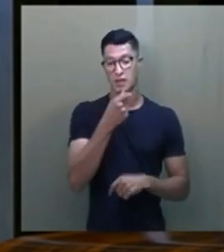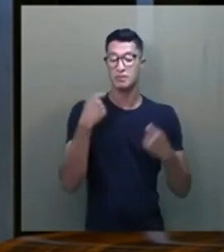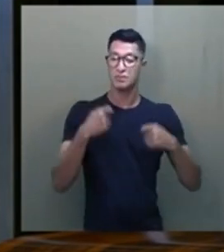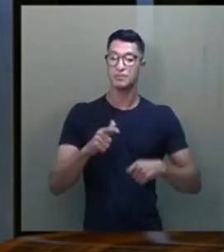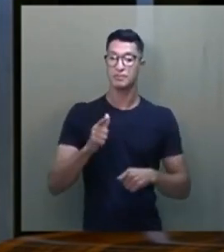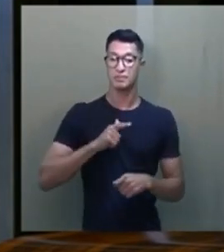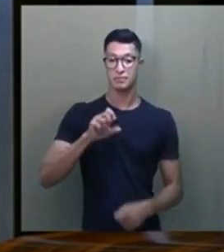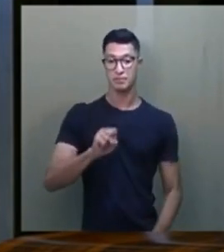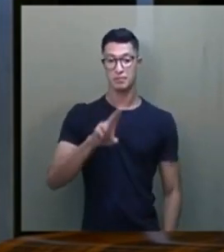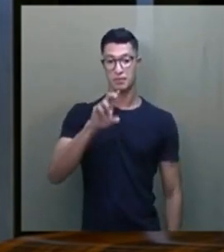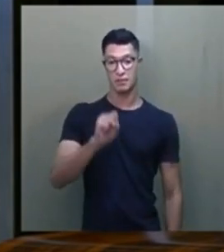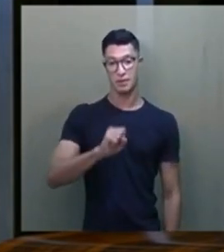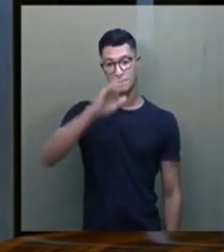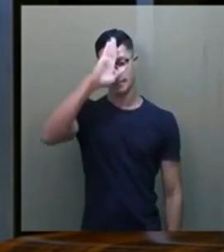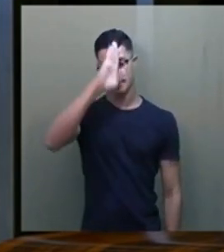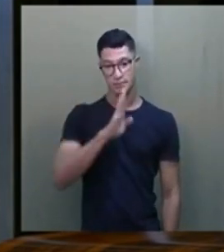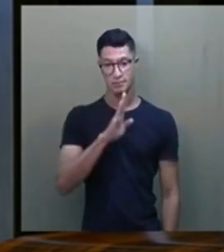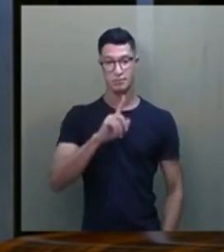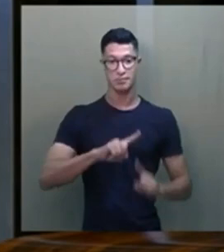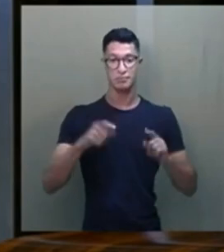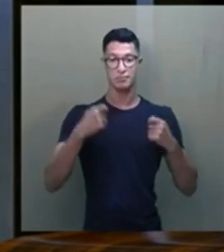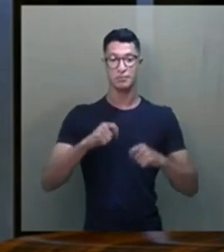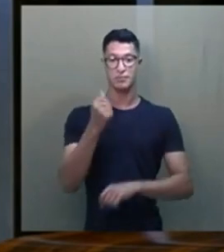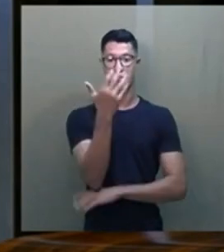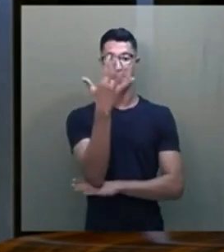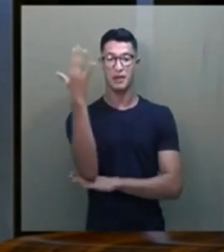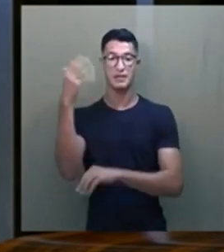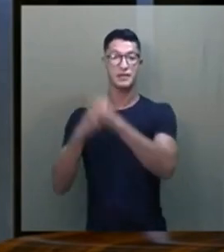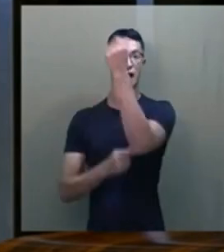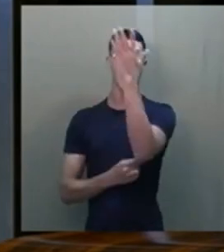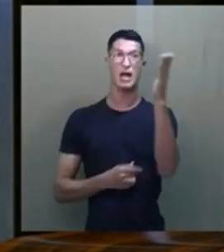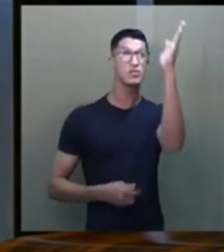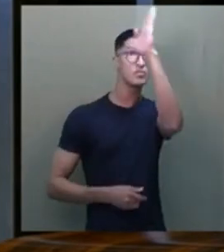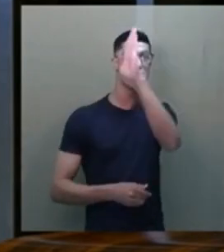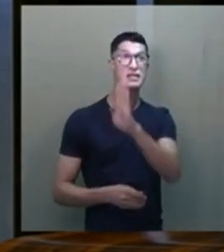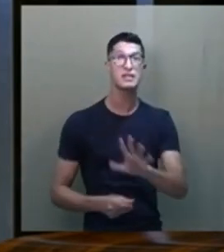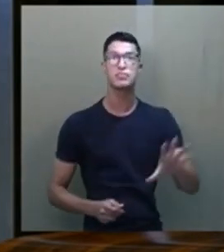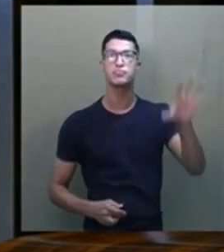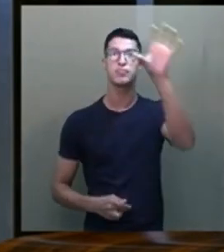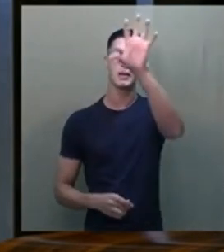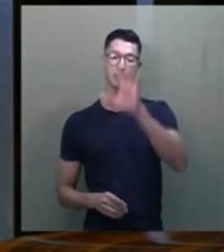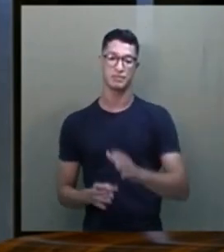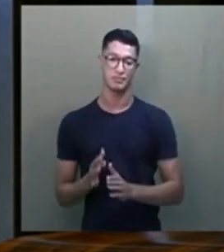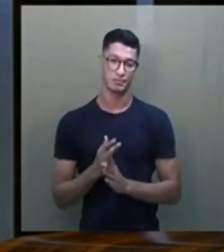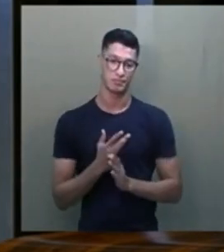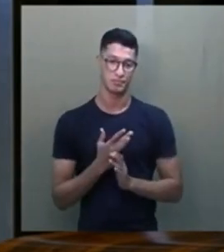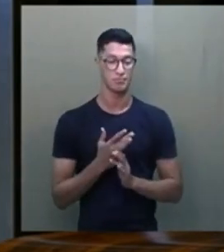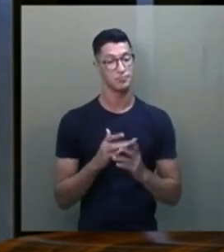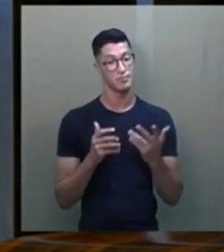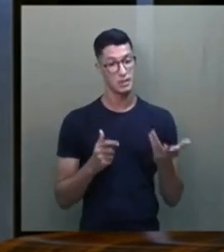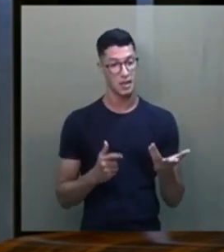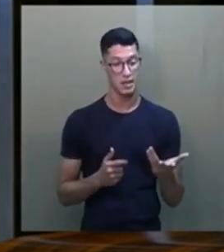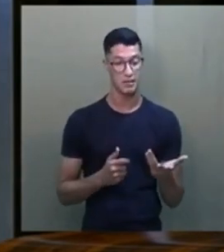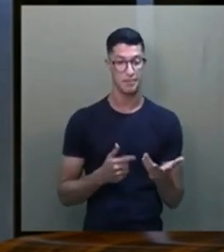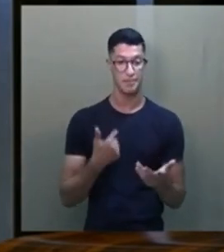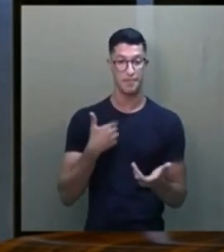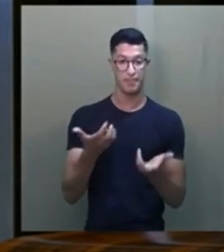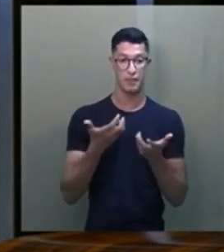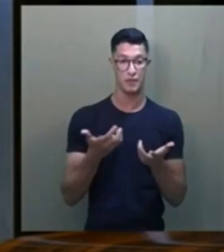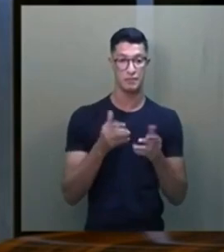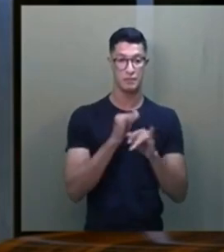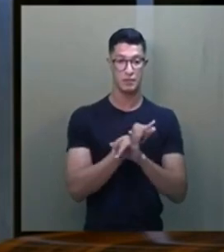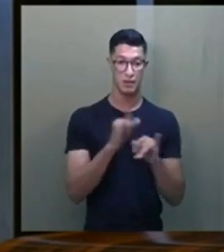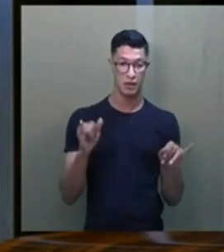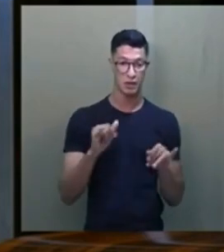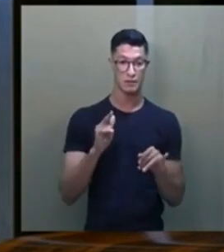tê-lo no SUS gratuitamente. Mas não precisa plantar no Brasil em larga escala. E aí, eu quero terminar